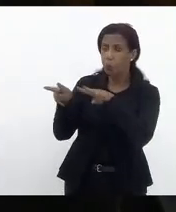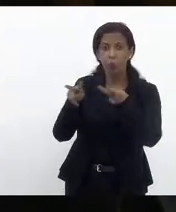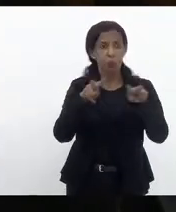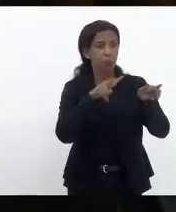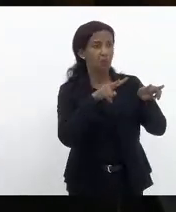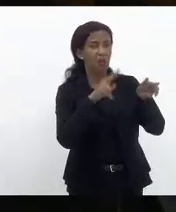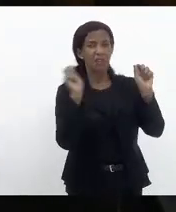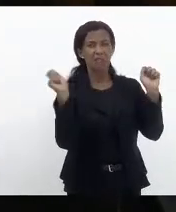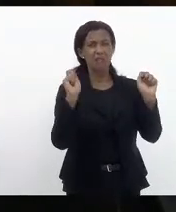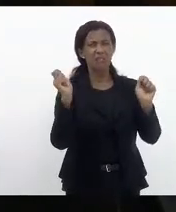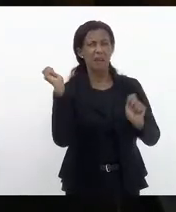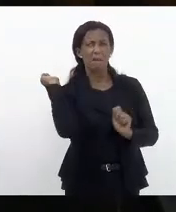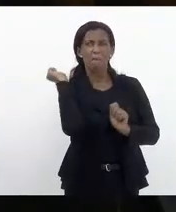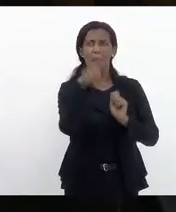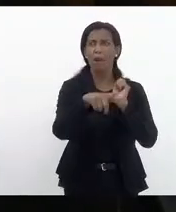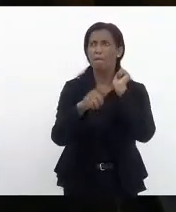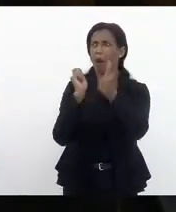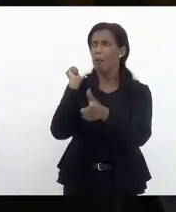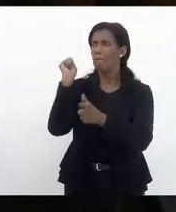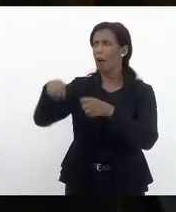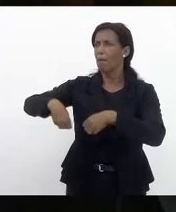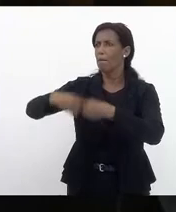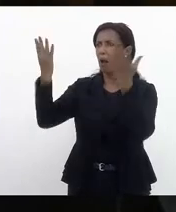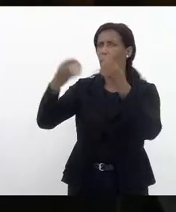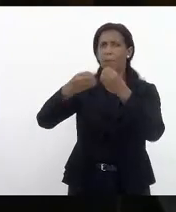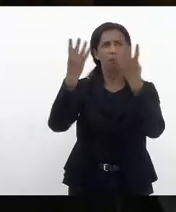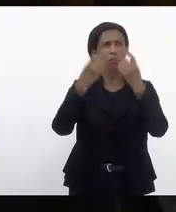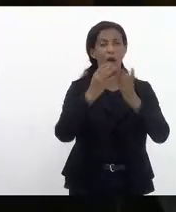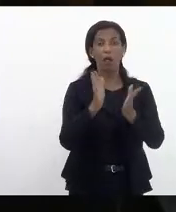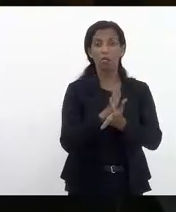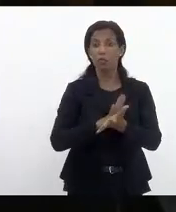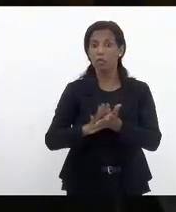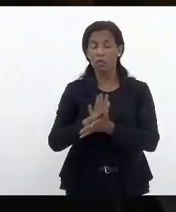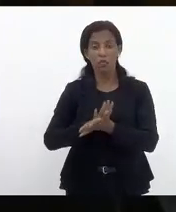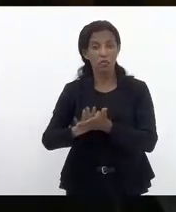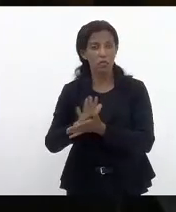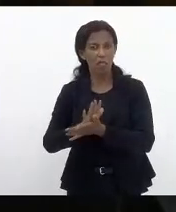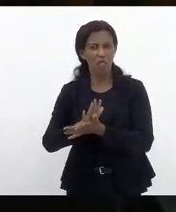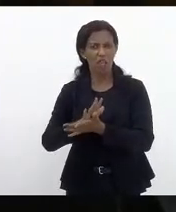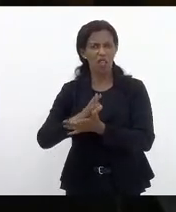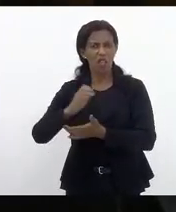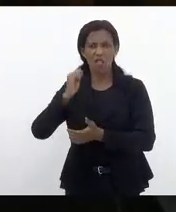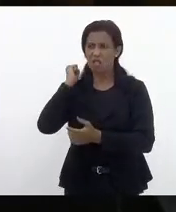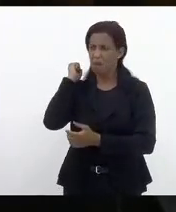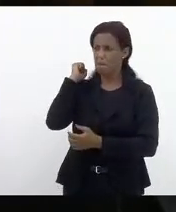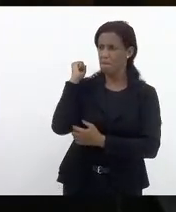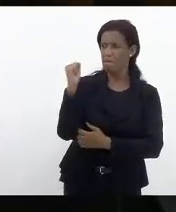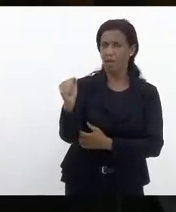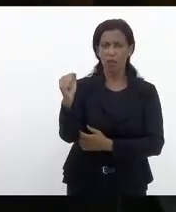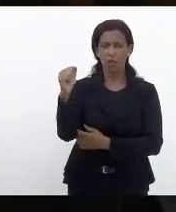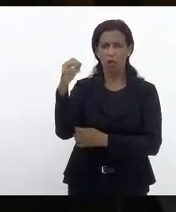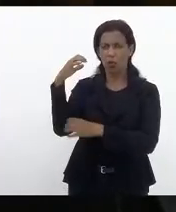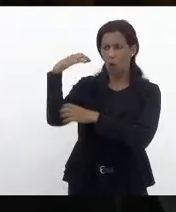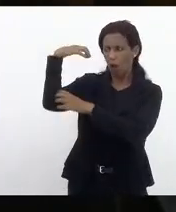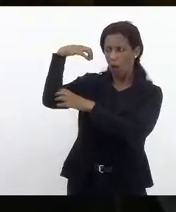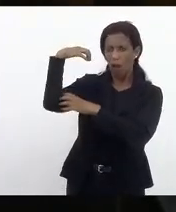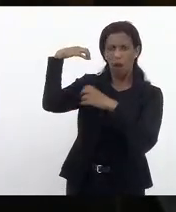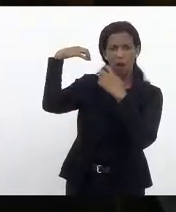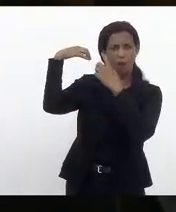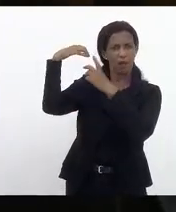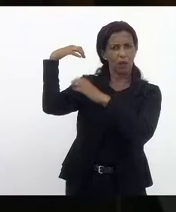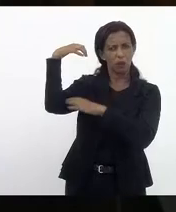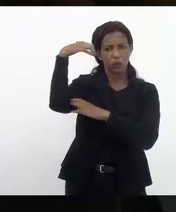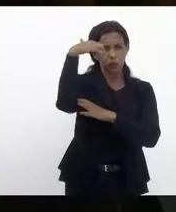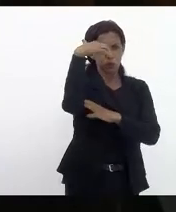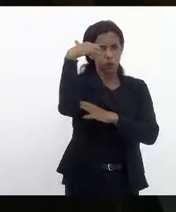depredando absolutamente nada não observamos ninguém assassinando cinegrafista como aconteceu nas